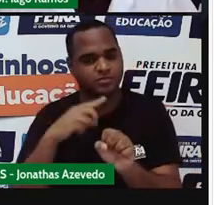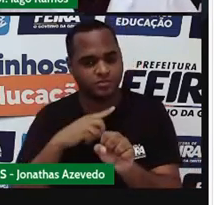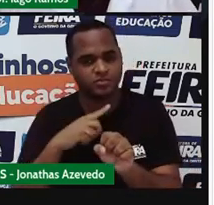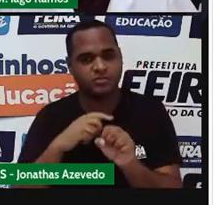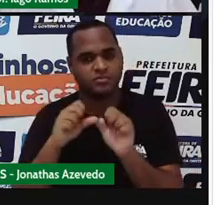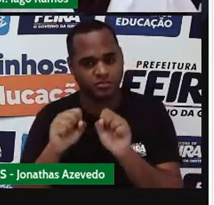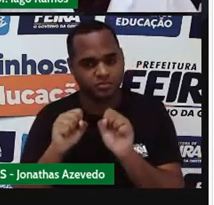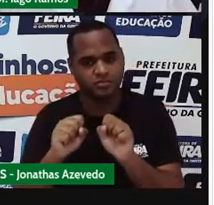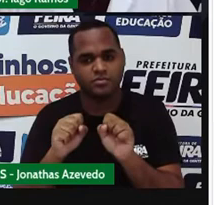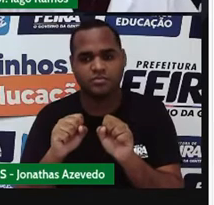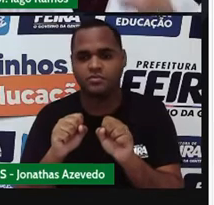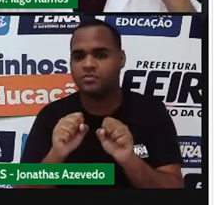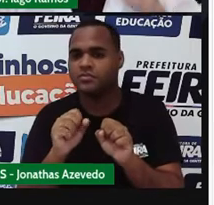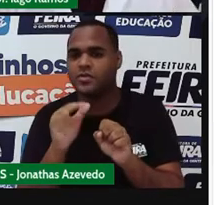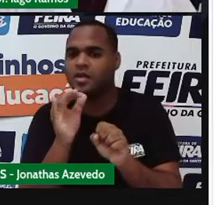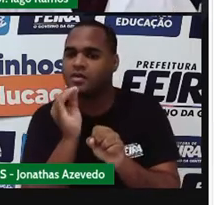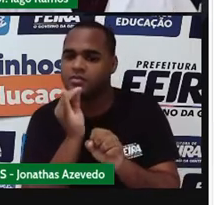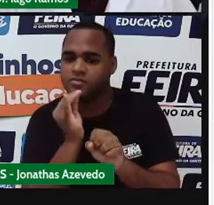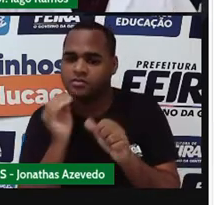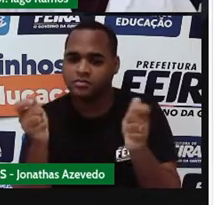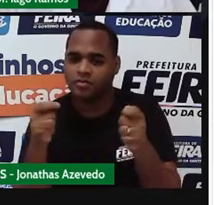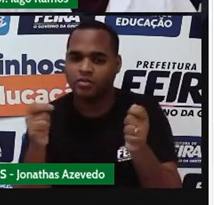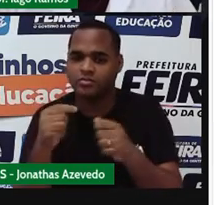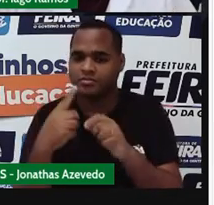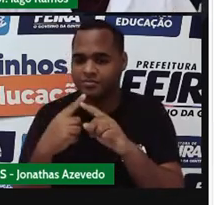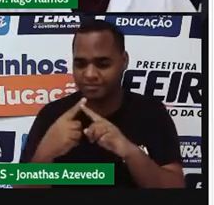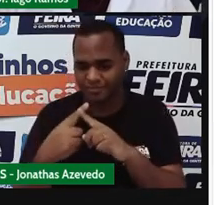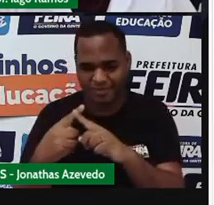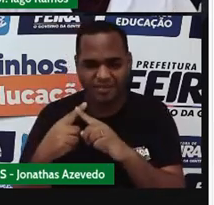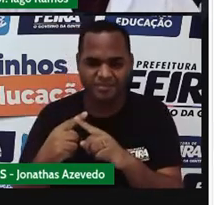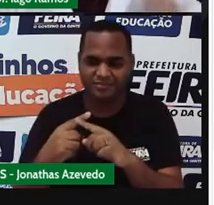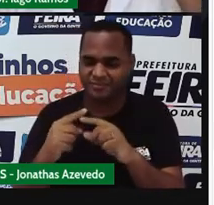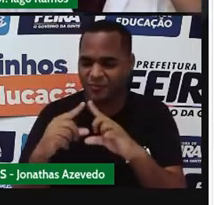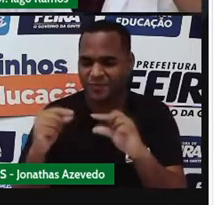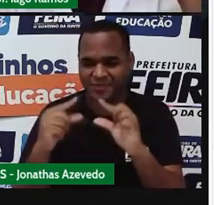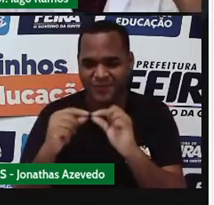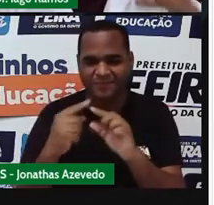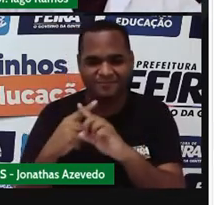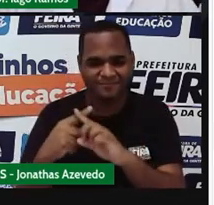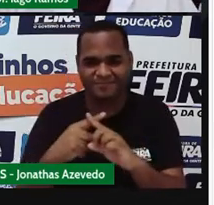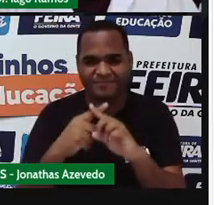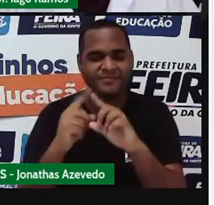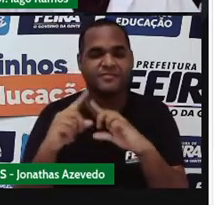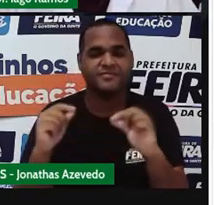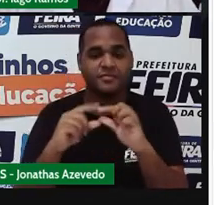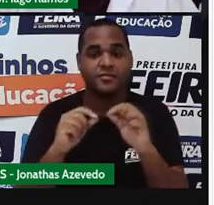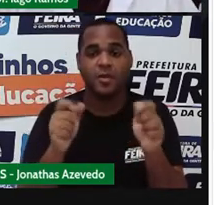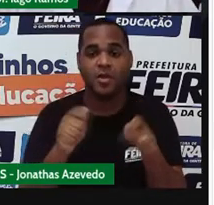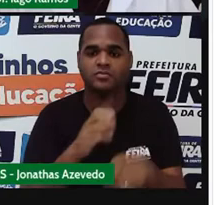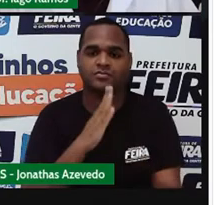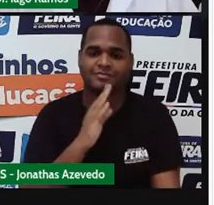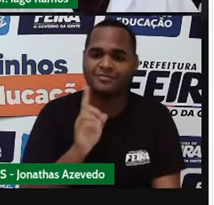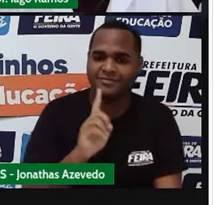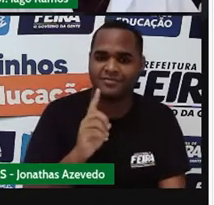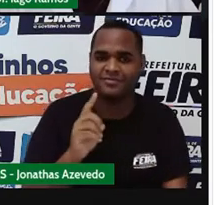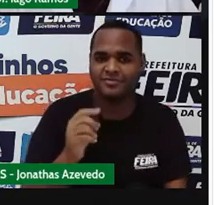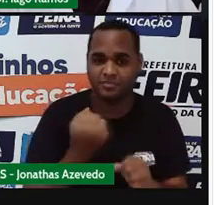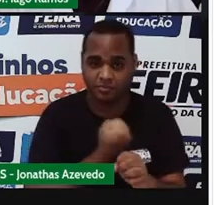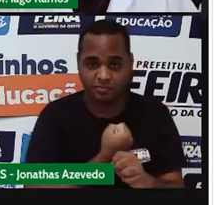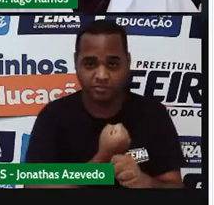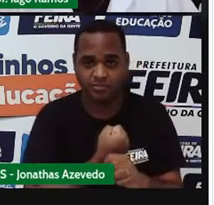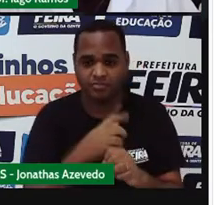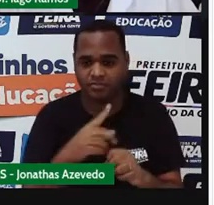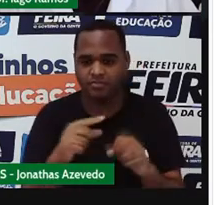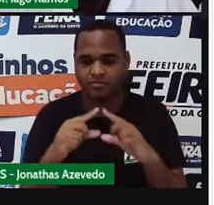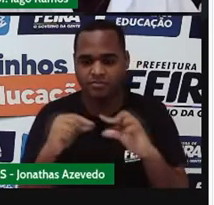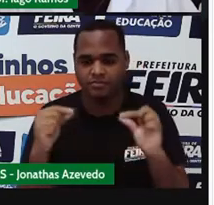eu posso usar uma estrelinha para representar esse número. E eu posso pensar assim, ó. Esse número que eu não conheço, que é a estrelinha, vou colocar